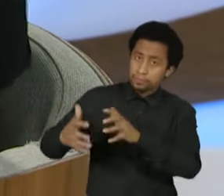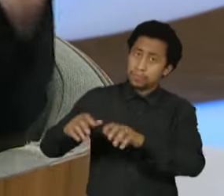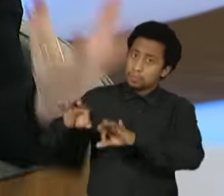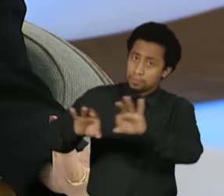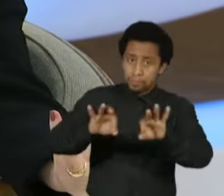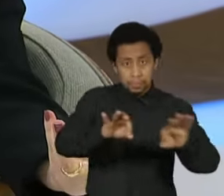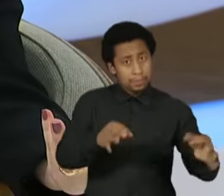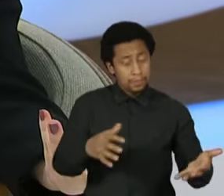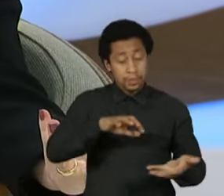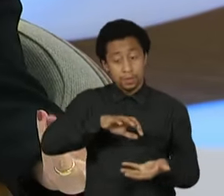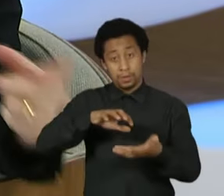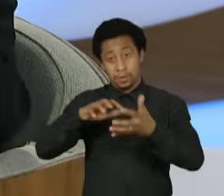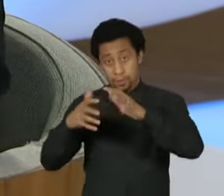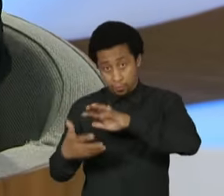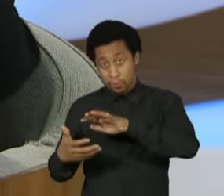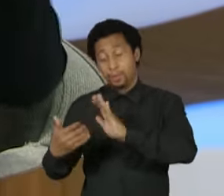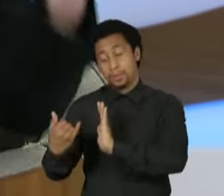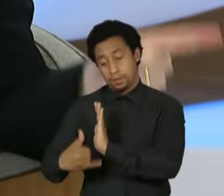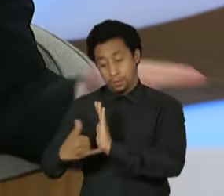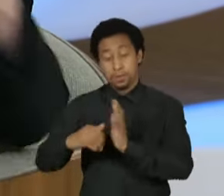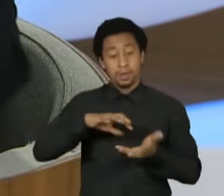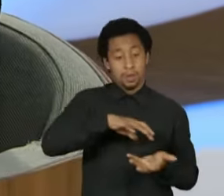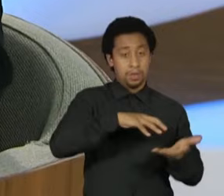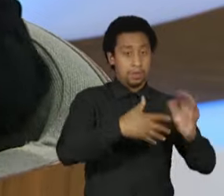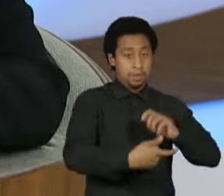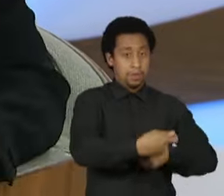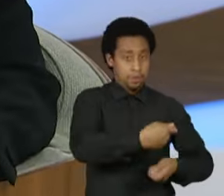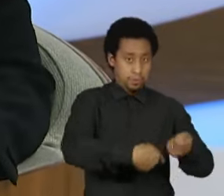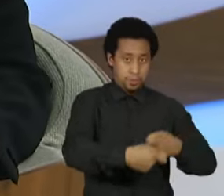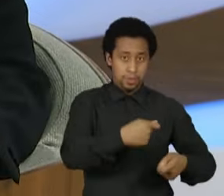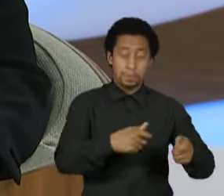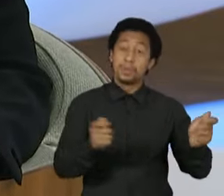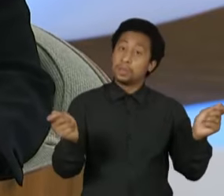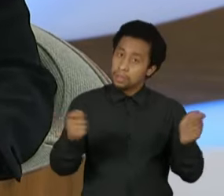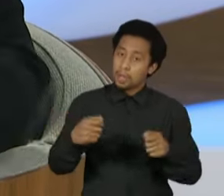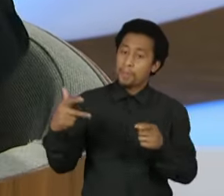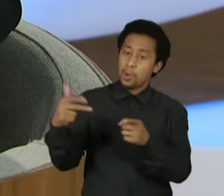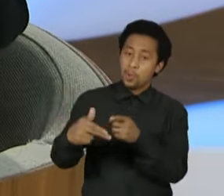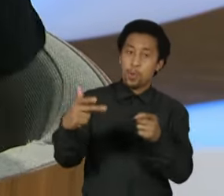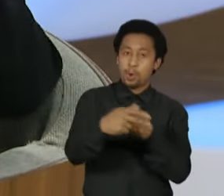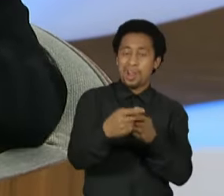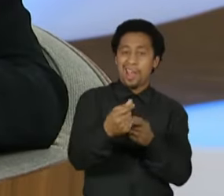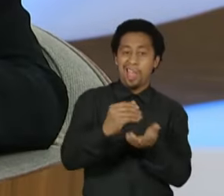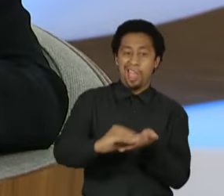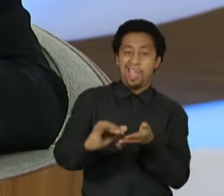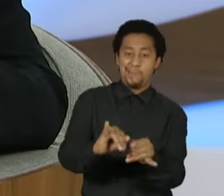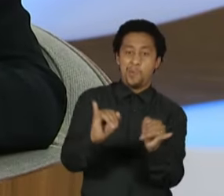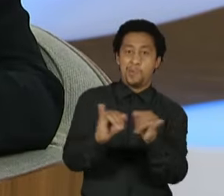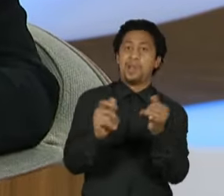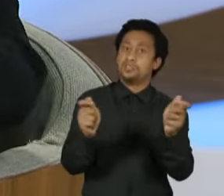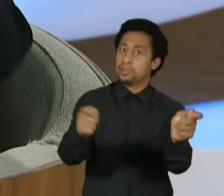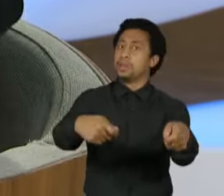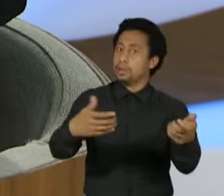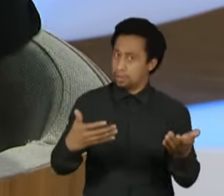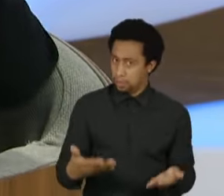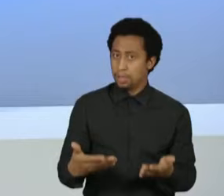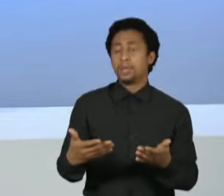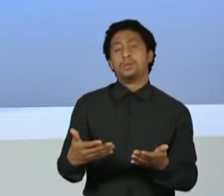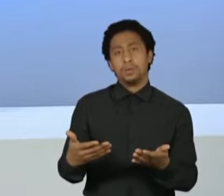tributária e a administrativa. Porque é na administrativa que se corta os supérfluos, trazendo um governo digital,